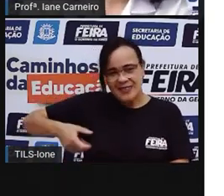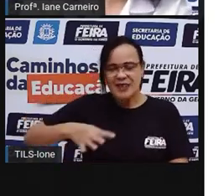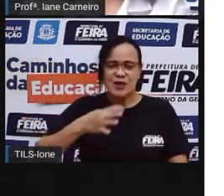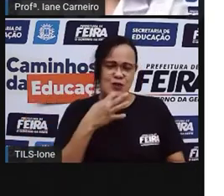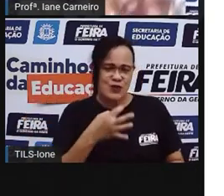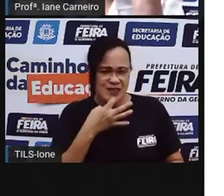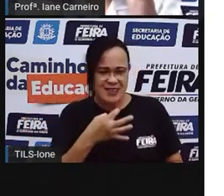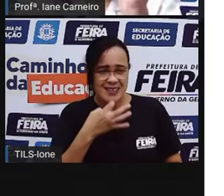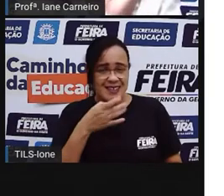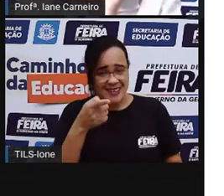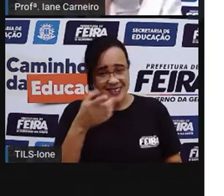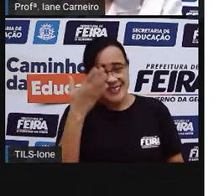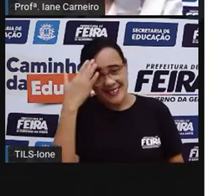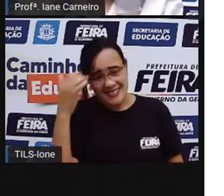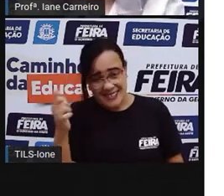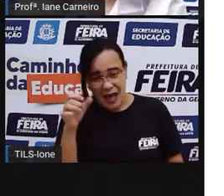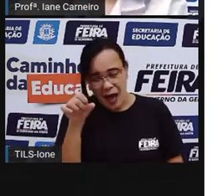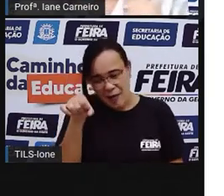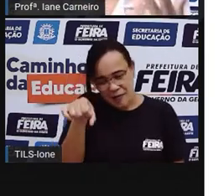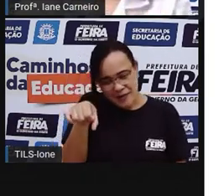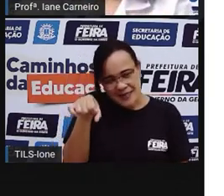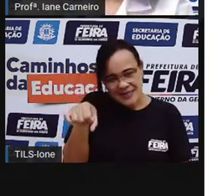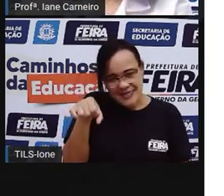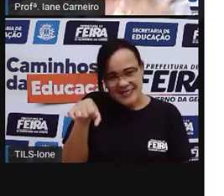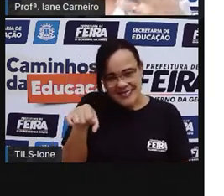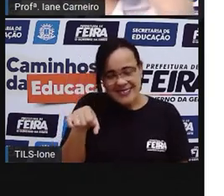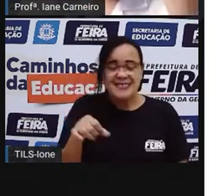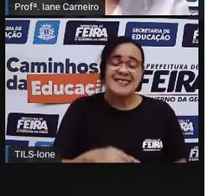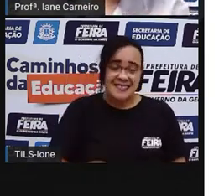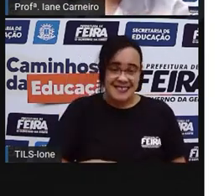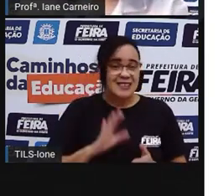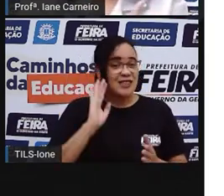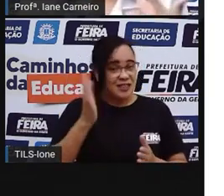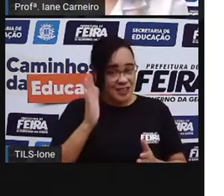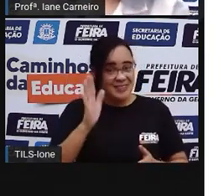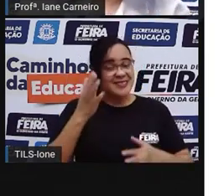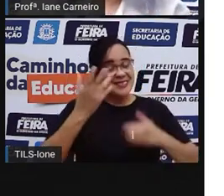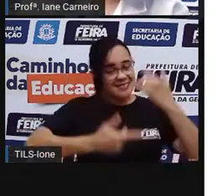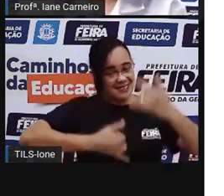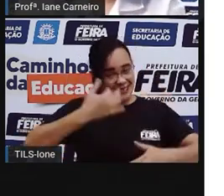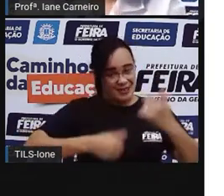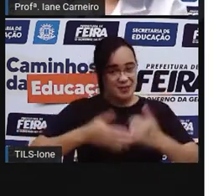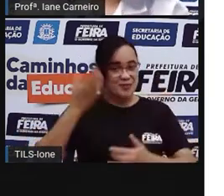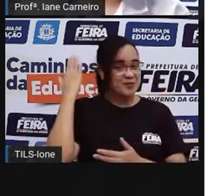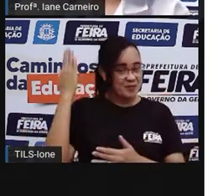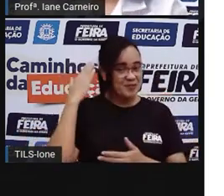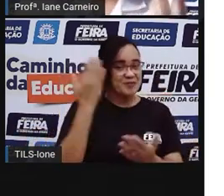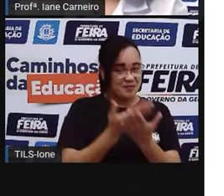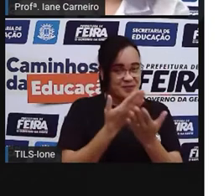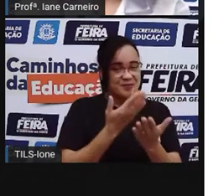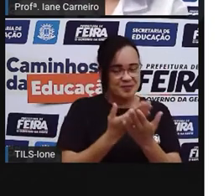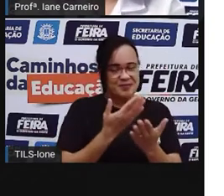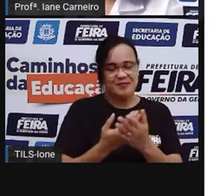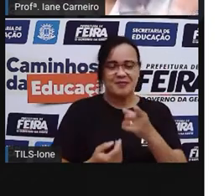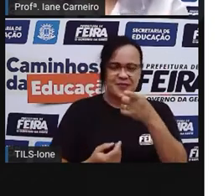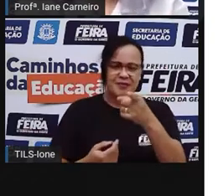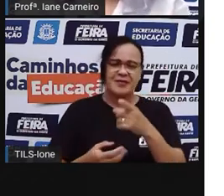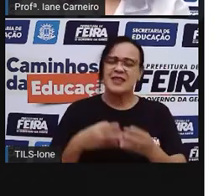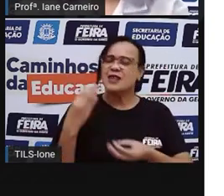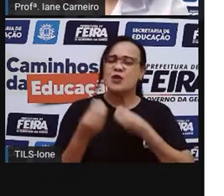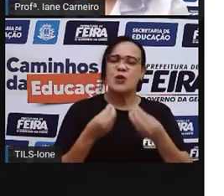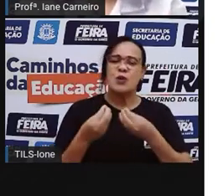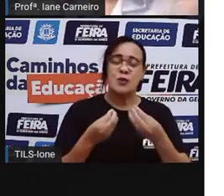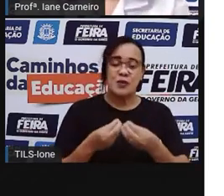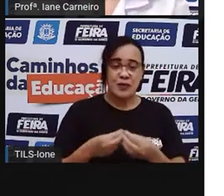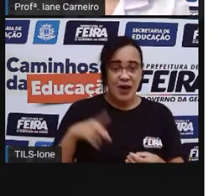gude, né? Que é bem pequenininha. E a gente já falou dela aqui em outras aulas, né? É uma bolinha que tá bem presente